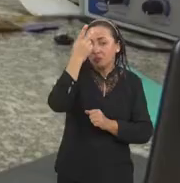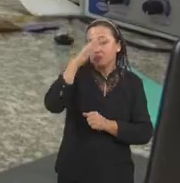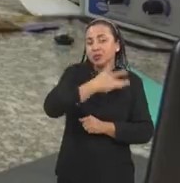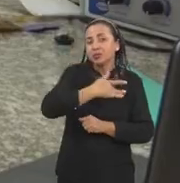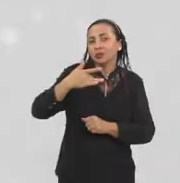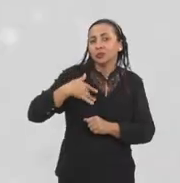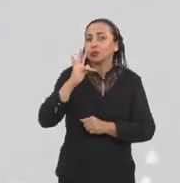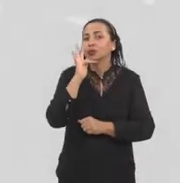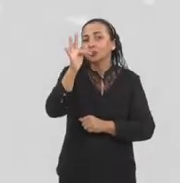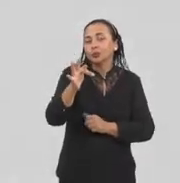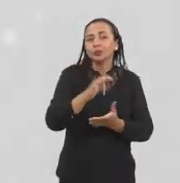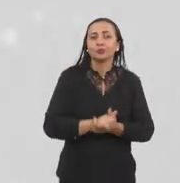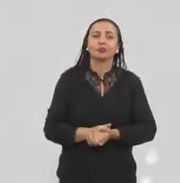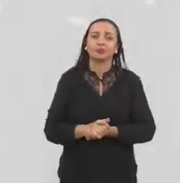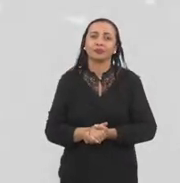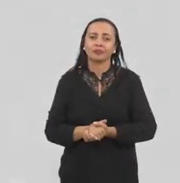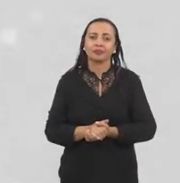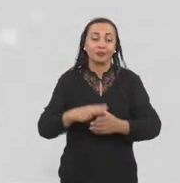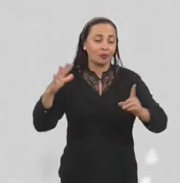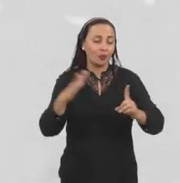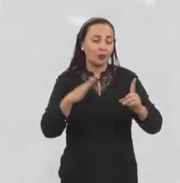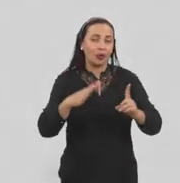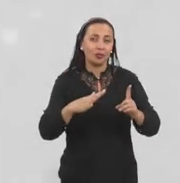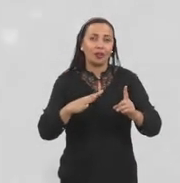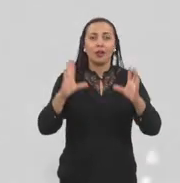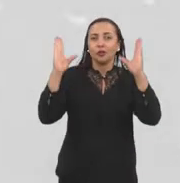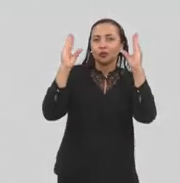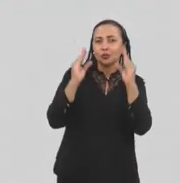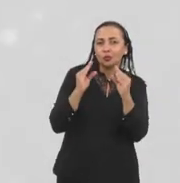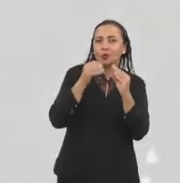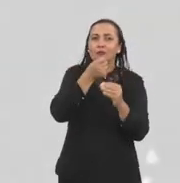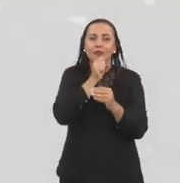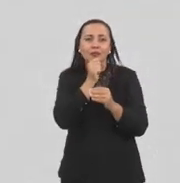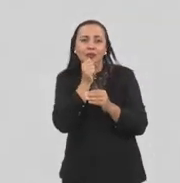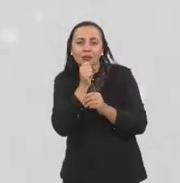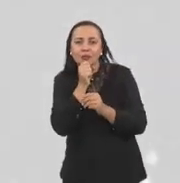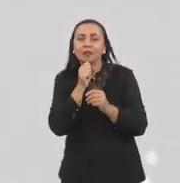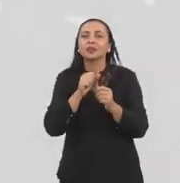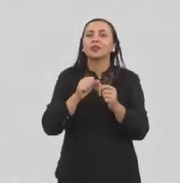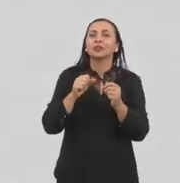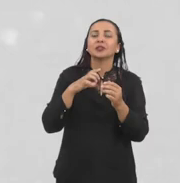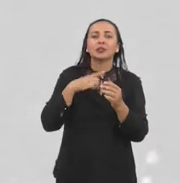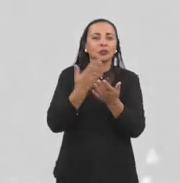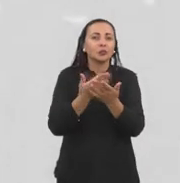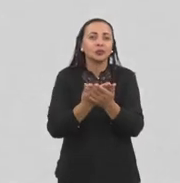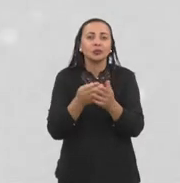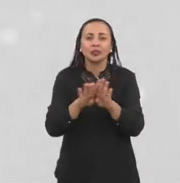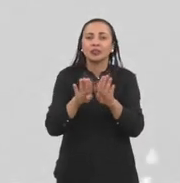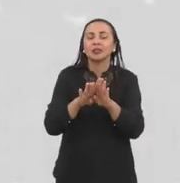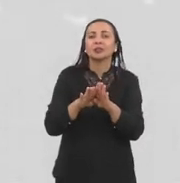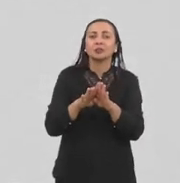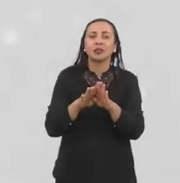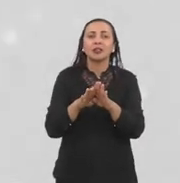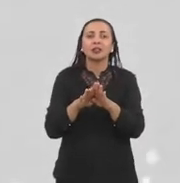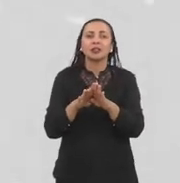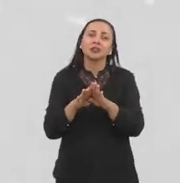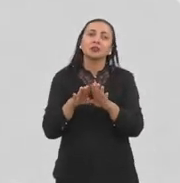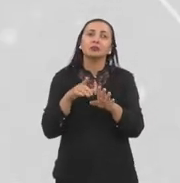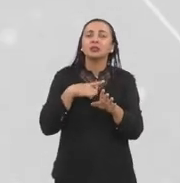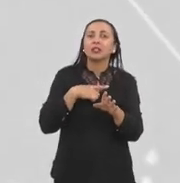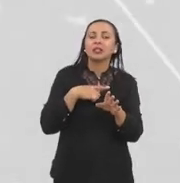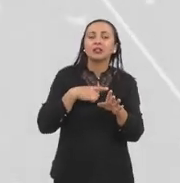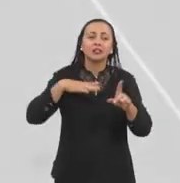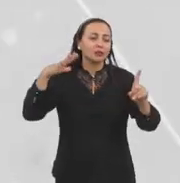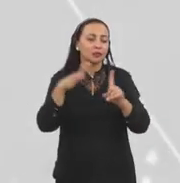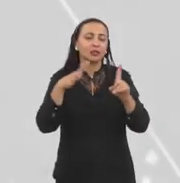propícios a isso. O carminho que é extraído da coxonilha, que é um bizorinho, ele provoca alergia em algumas pessoas, mas